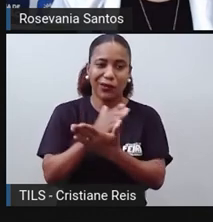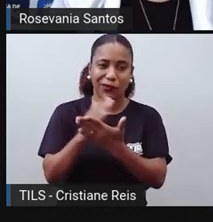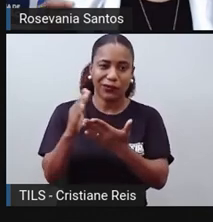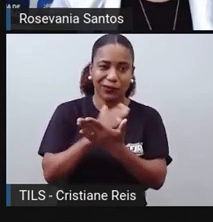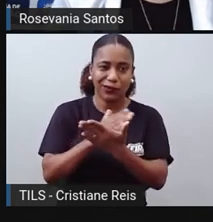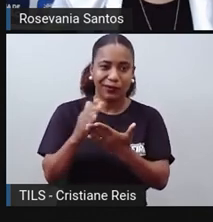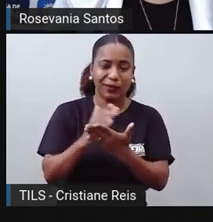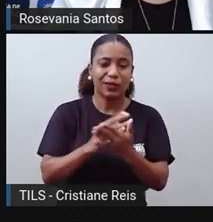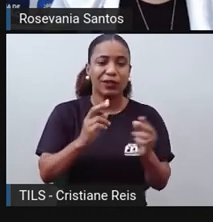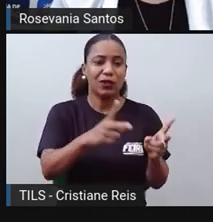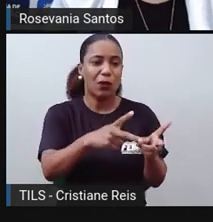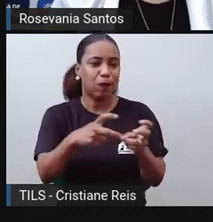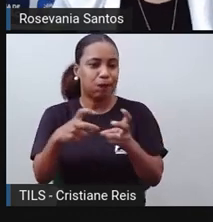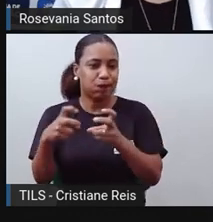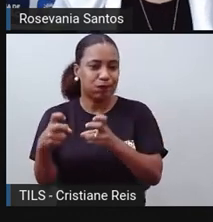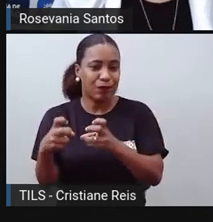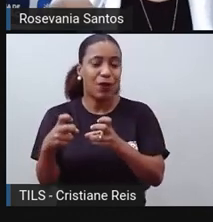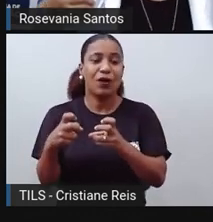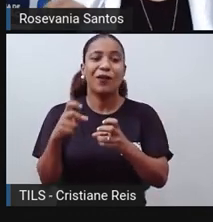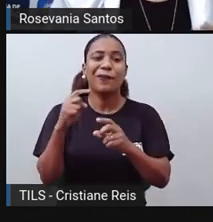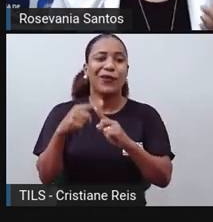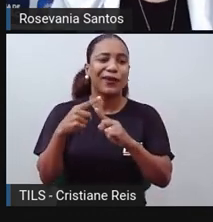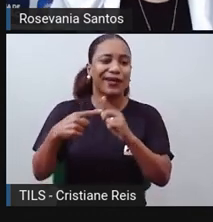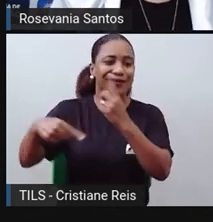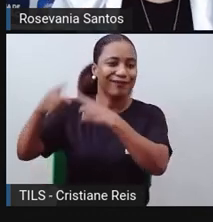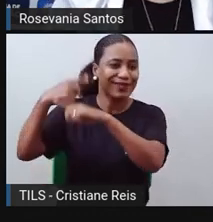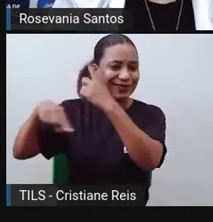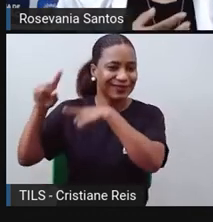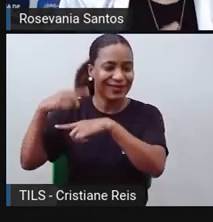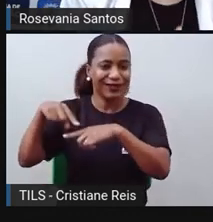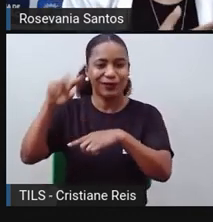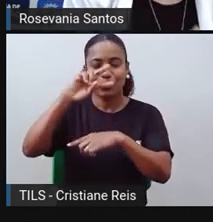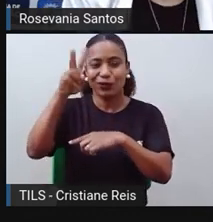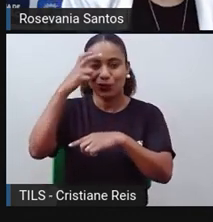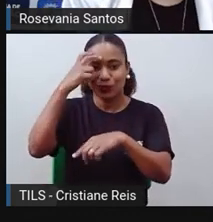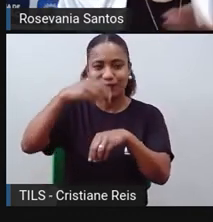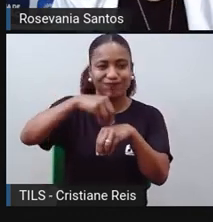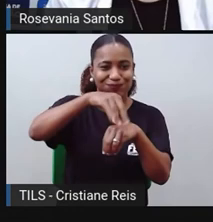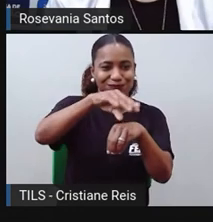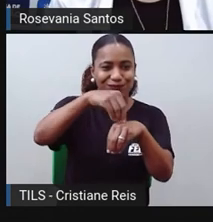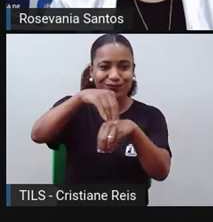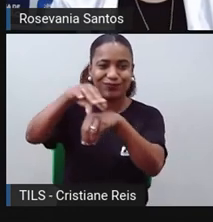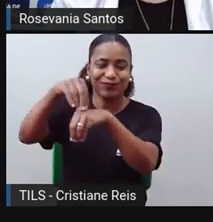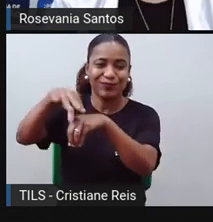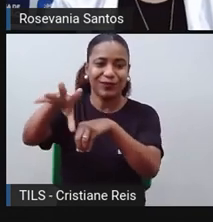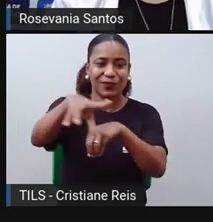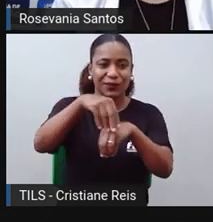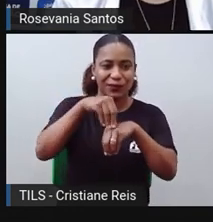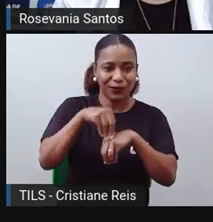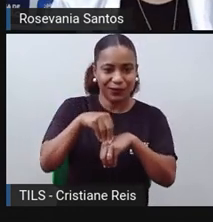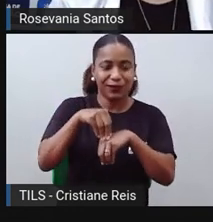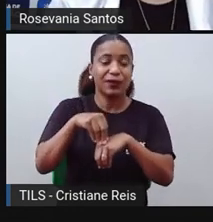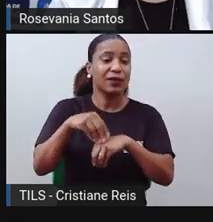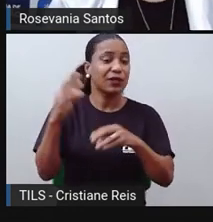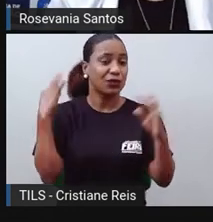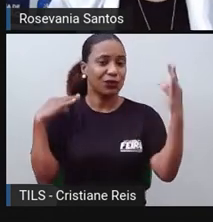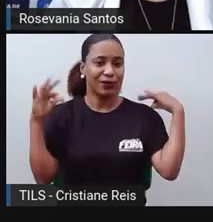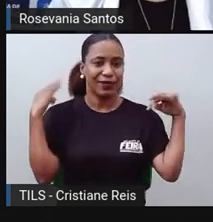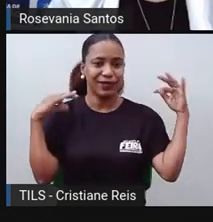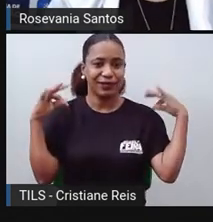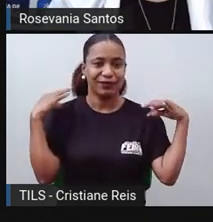influência dessas colônias, e que investiram muito na questão do turismo para esse espaço aí. Então,